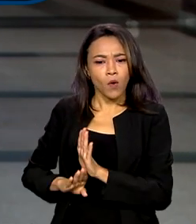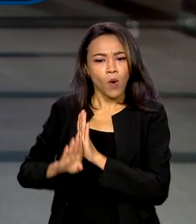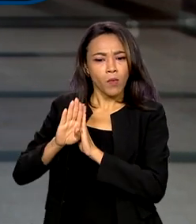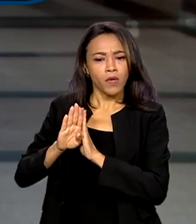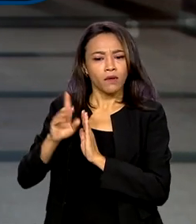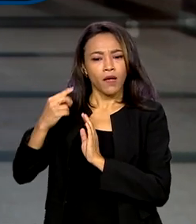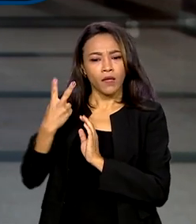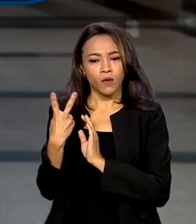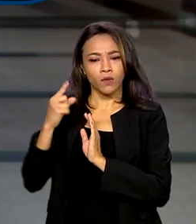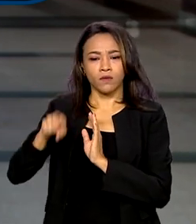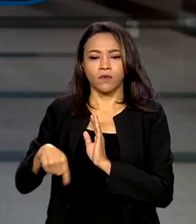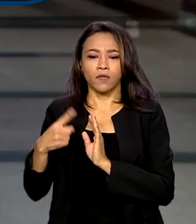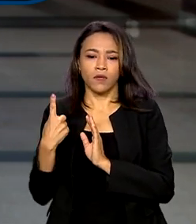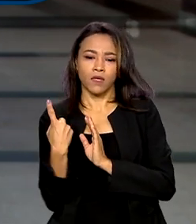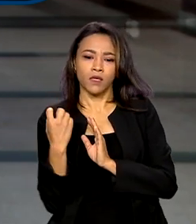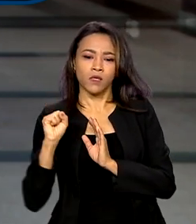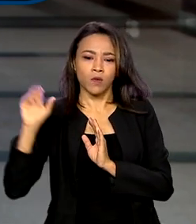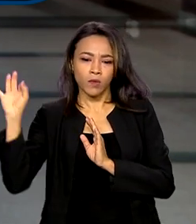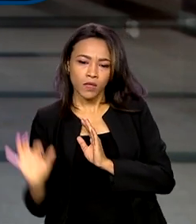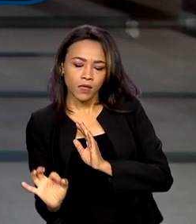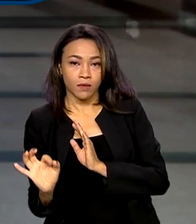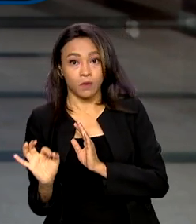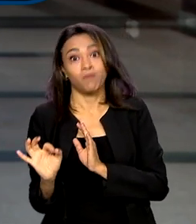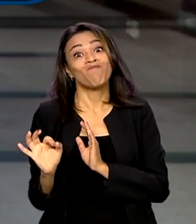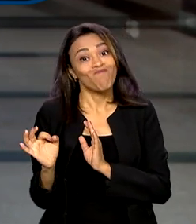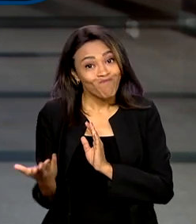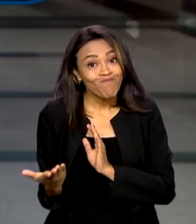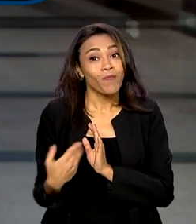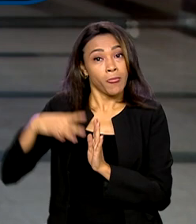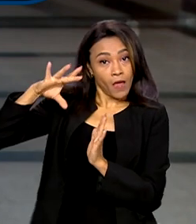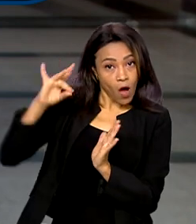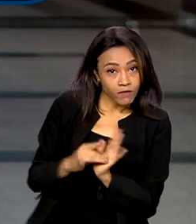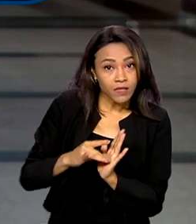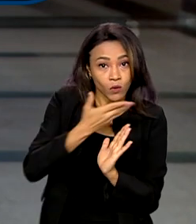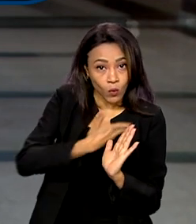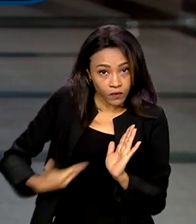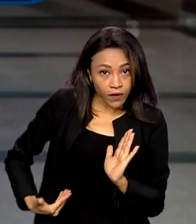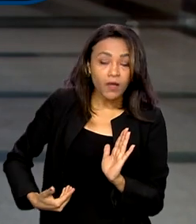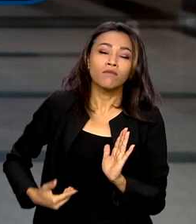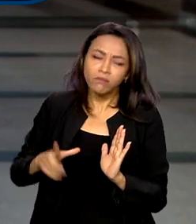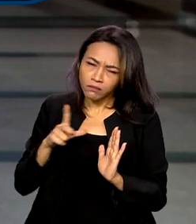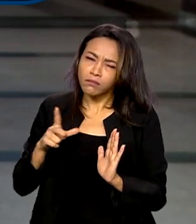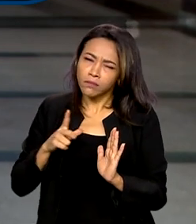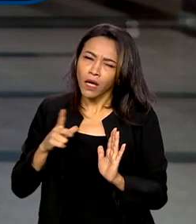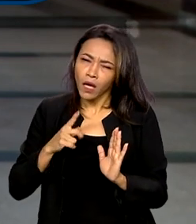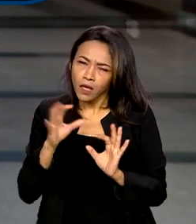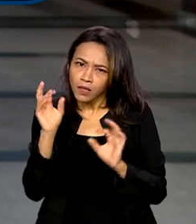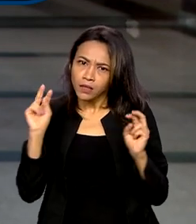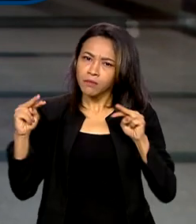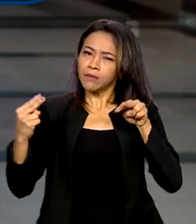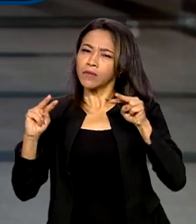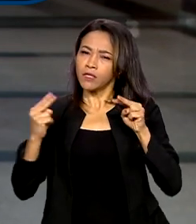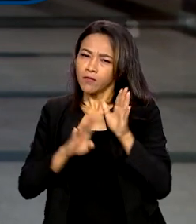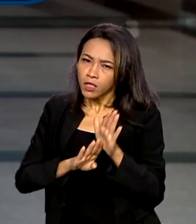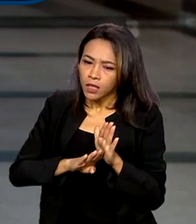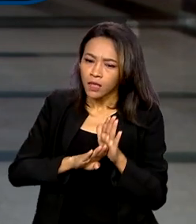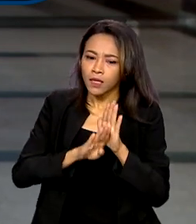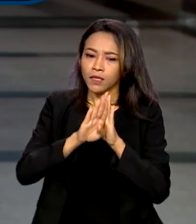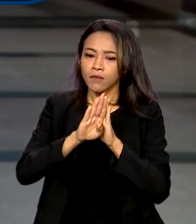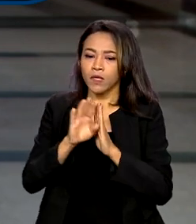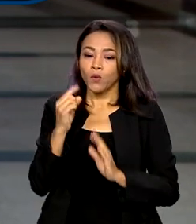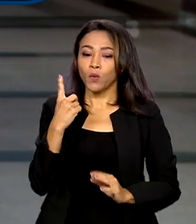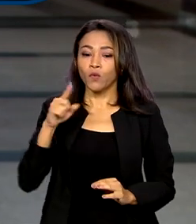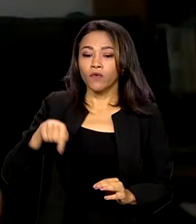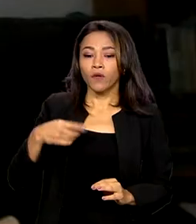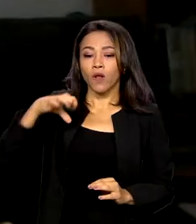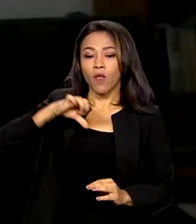de 2,18%. A estatística oficial do governo ainda prevê crescimento de 1,9%